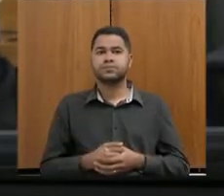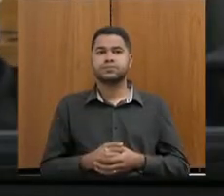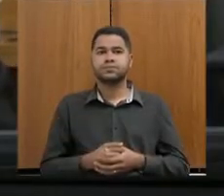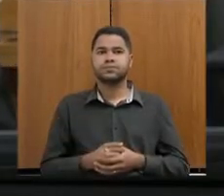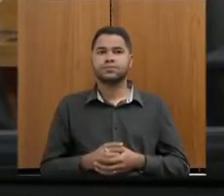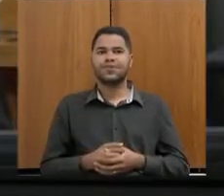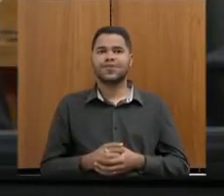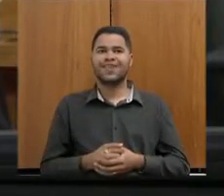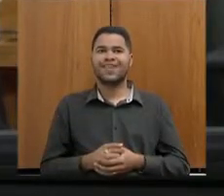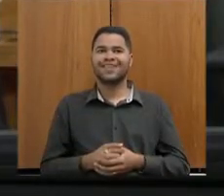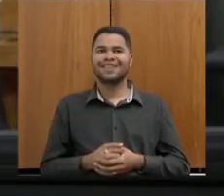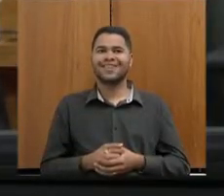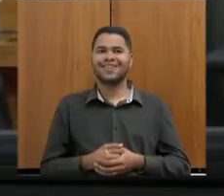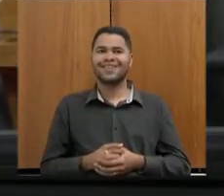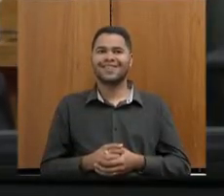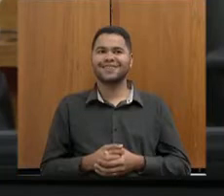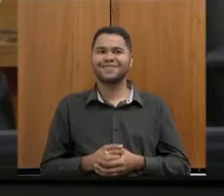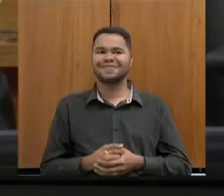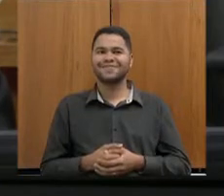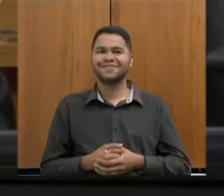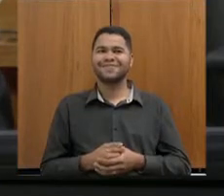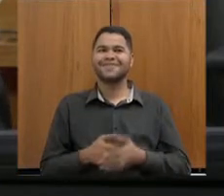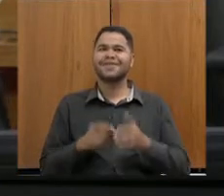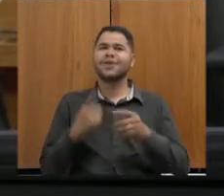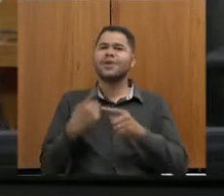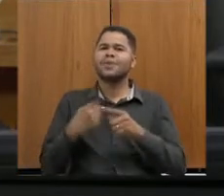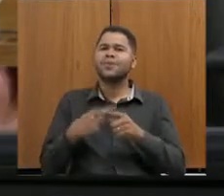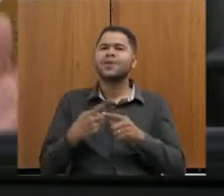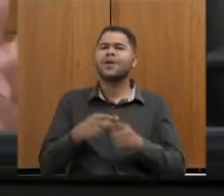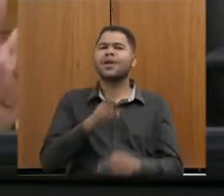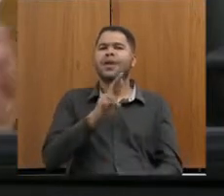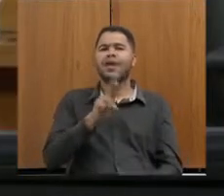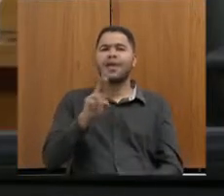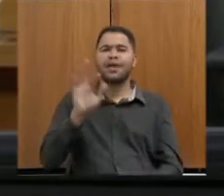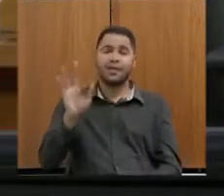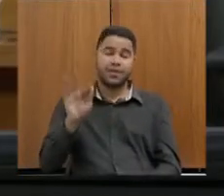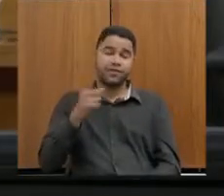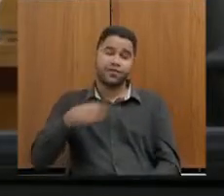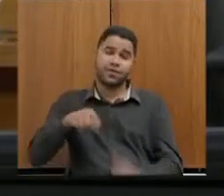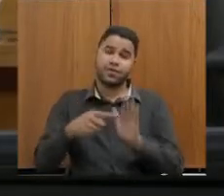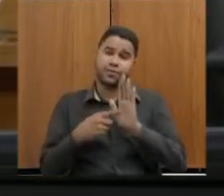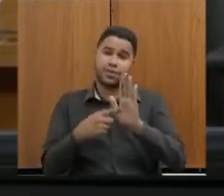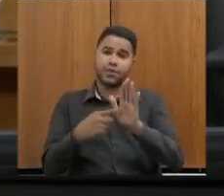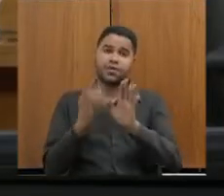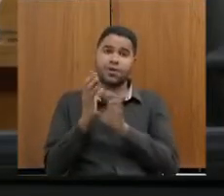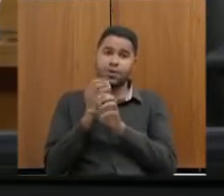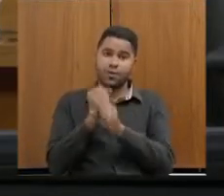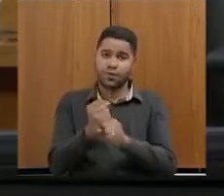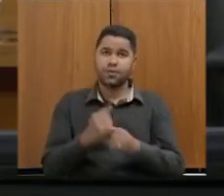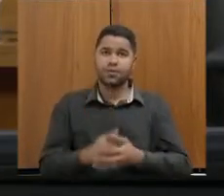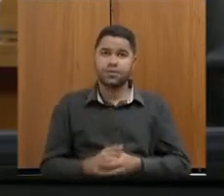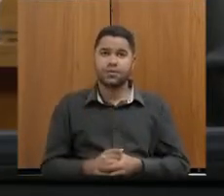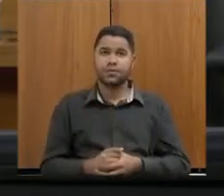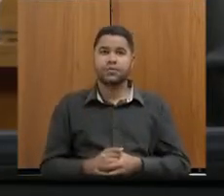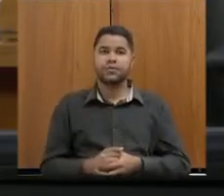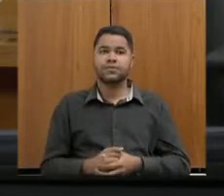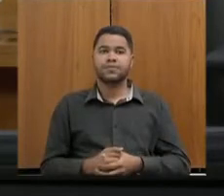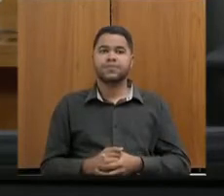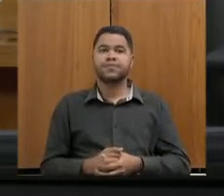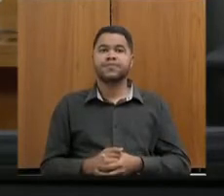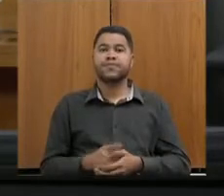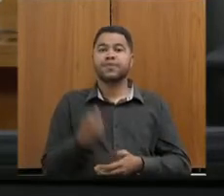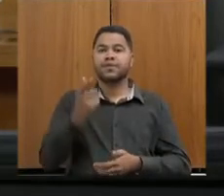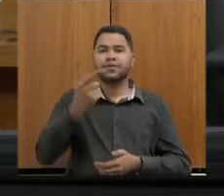Bom, vamos lá pela primeira pergunta, porque, insistindo no RRF, a gente apresentou aqui as contas em que, se